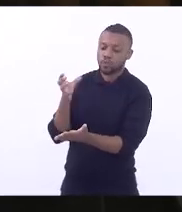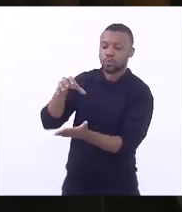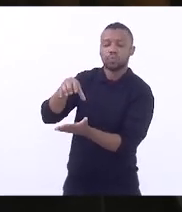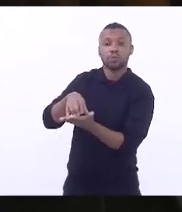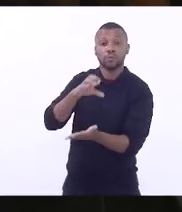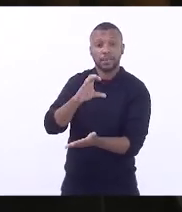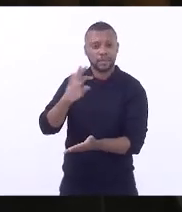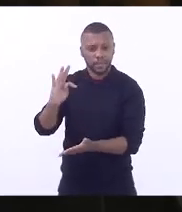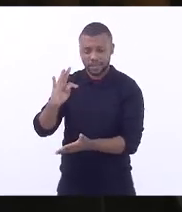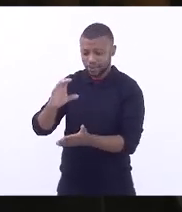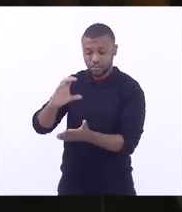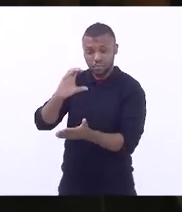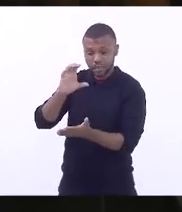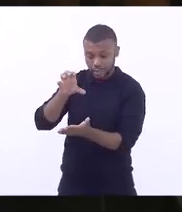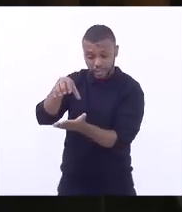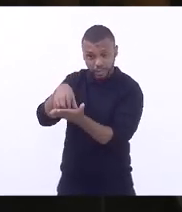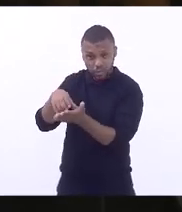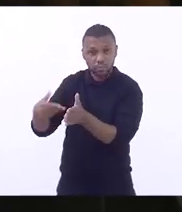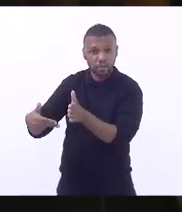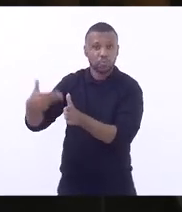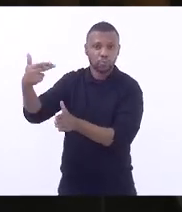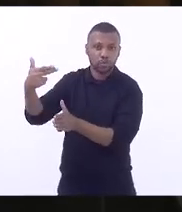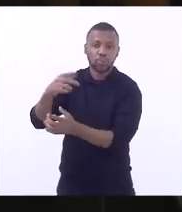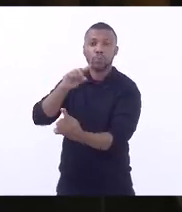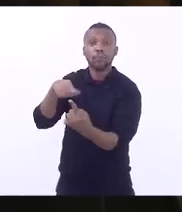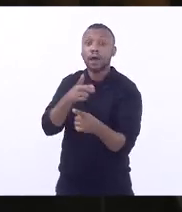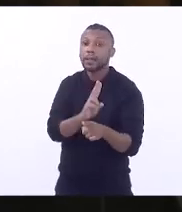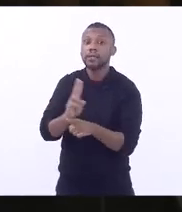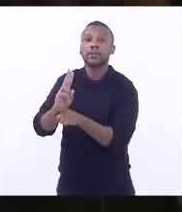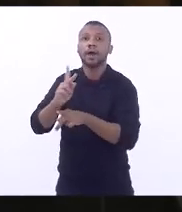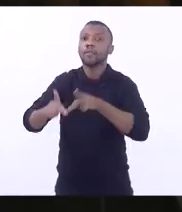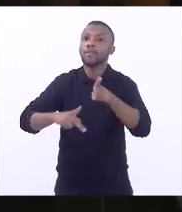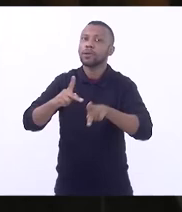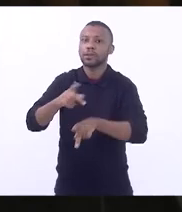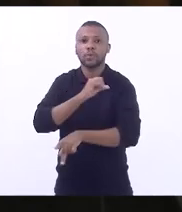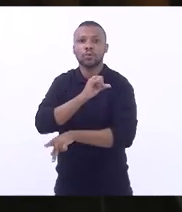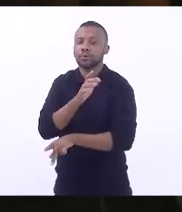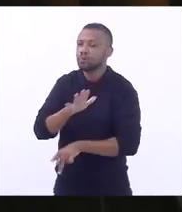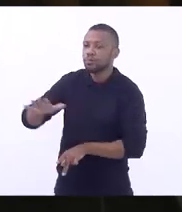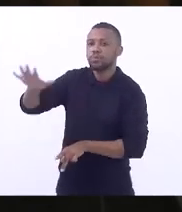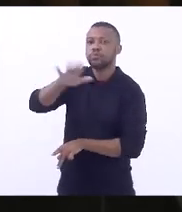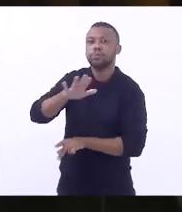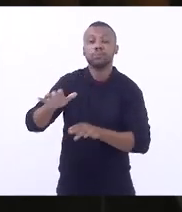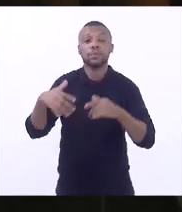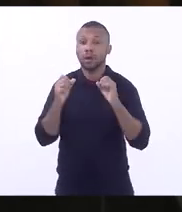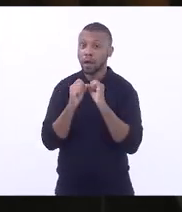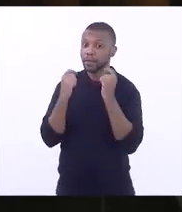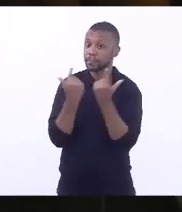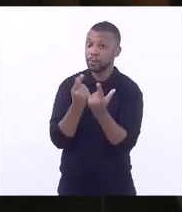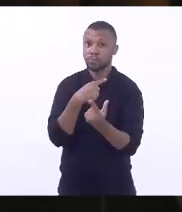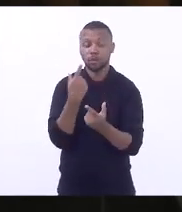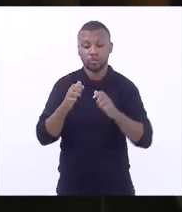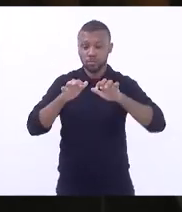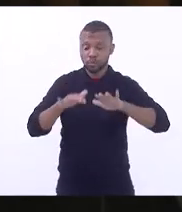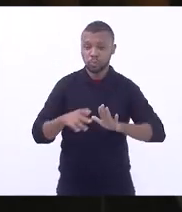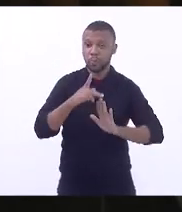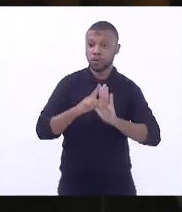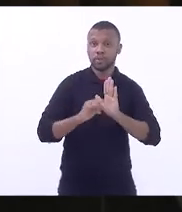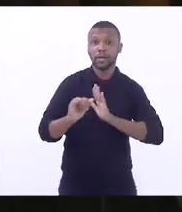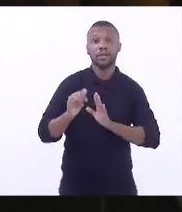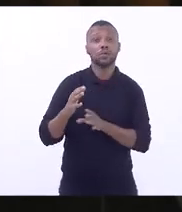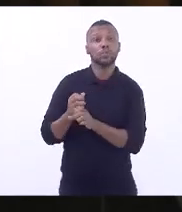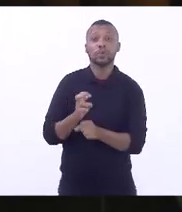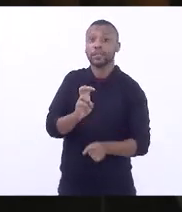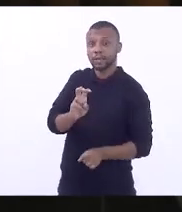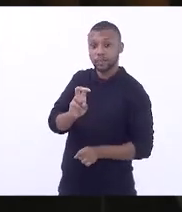a funcionar, logo para atender a população de todo o Estado do Rio de Janeiro. À Assembleia, protocolamos cinco projetos de lei, tendo a